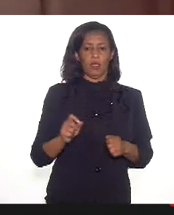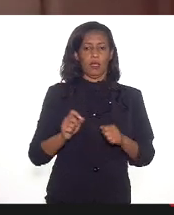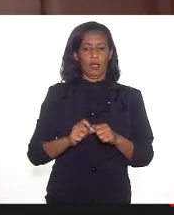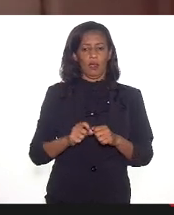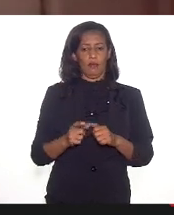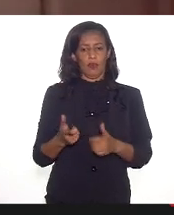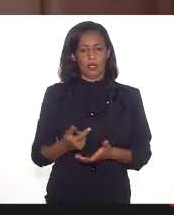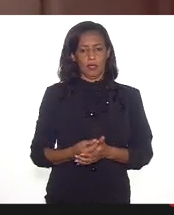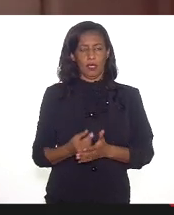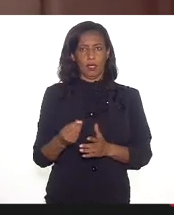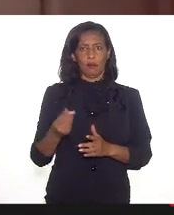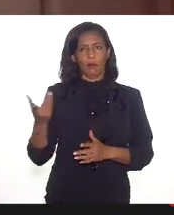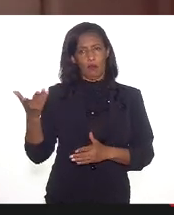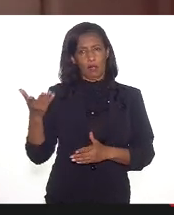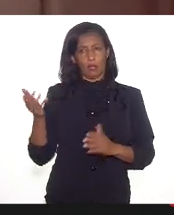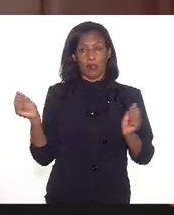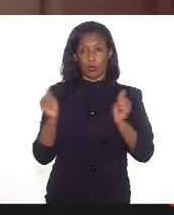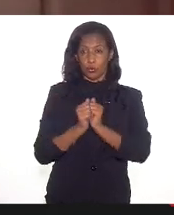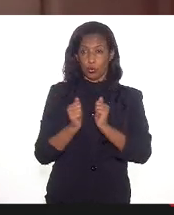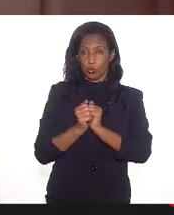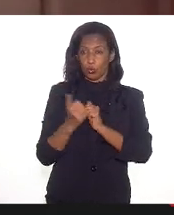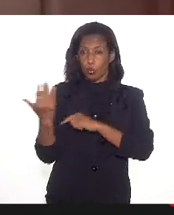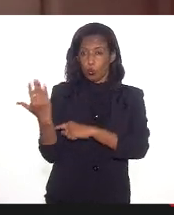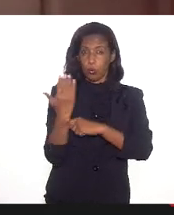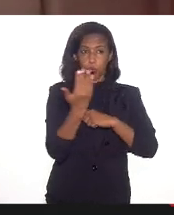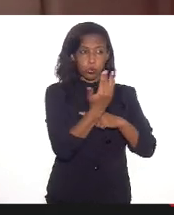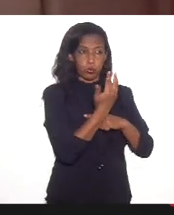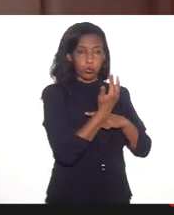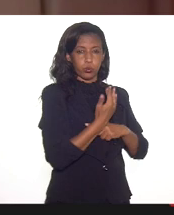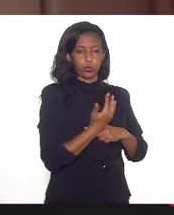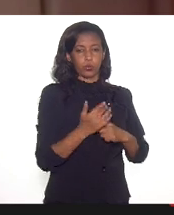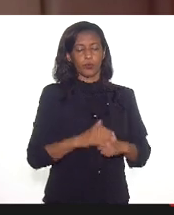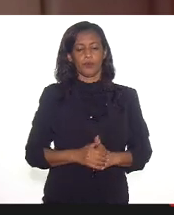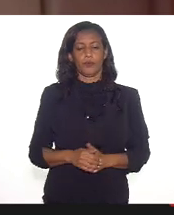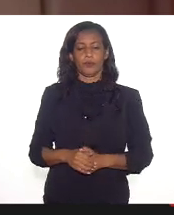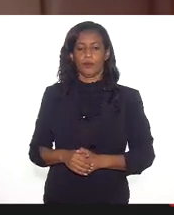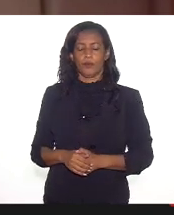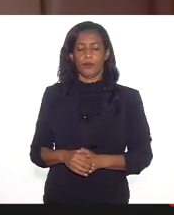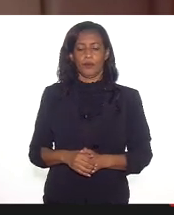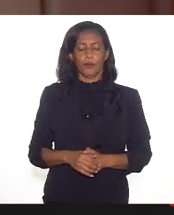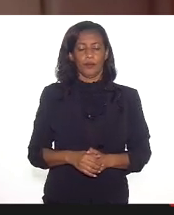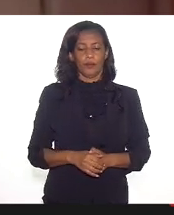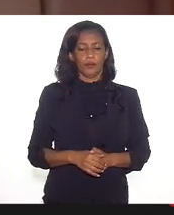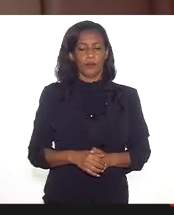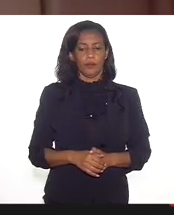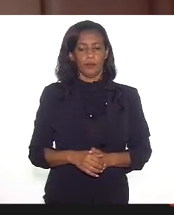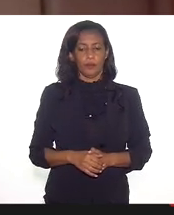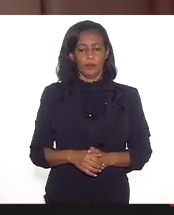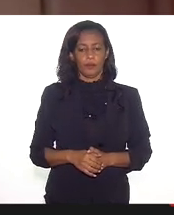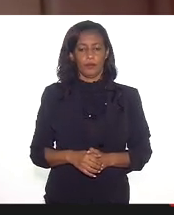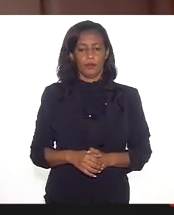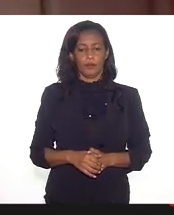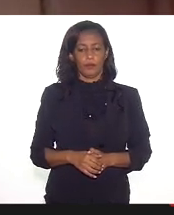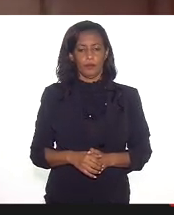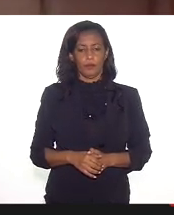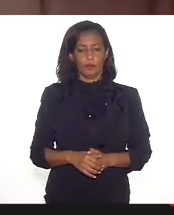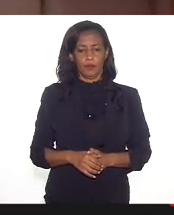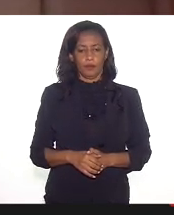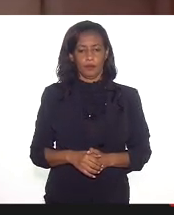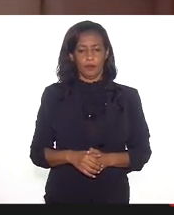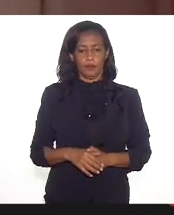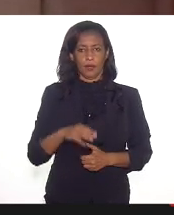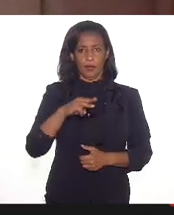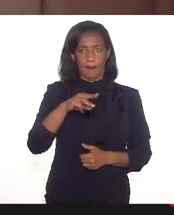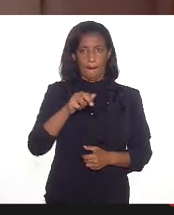essa composição importante para nos ajudar a nortear a produção legislativa. Então, o Mário